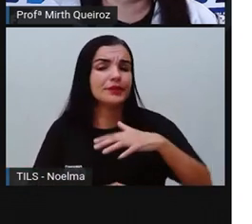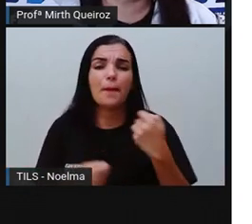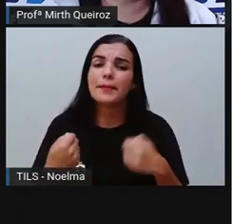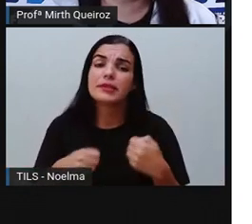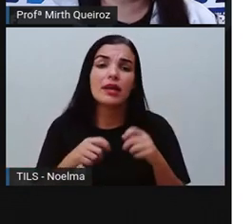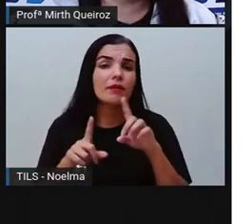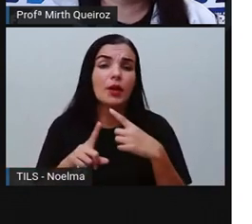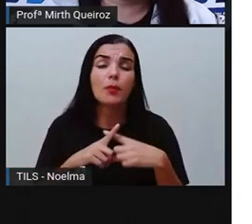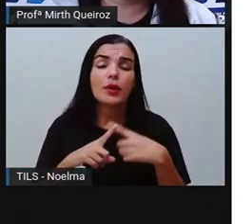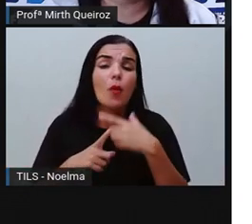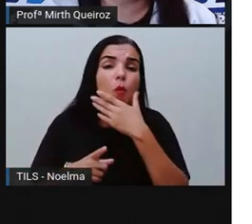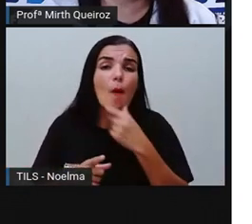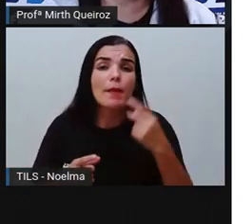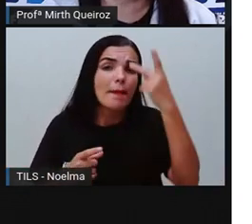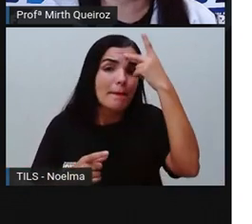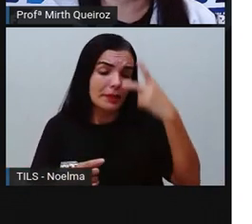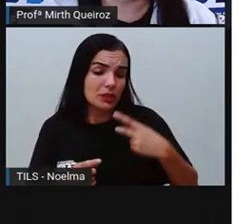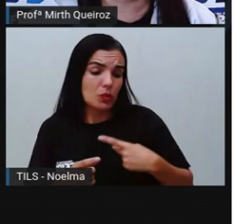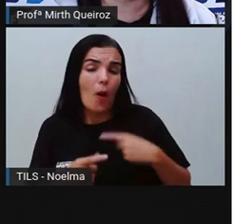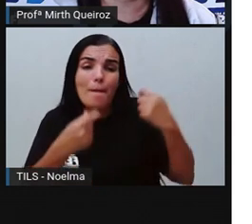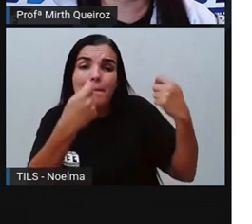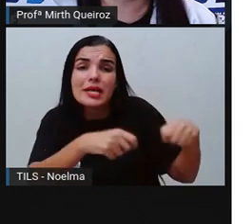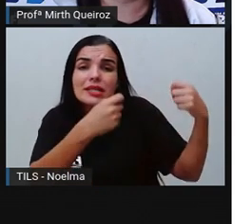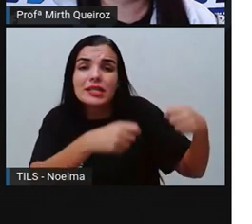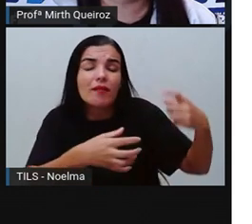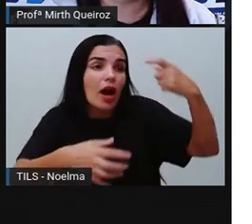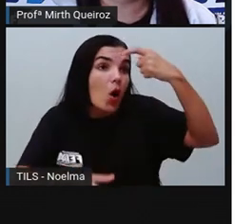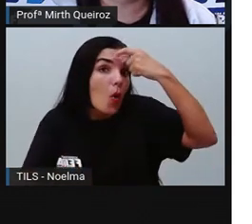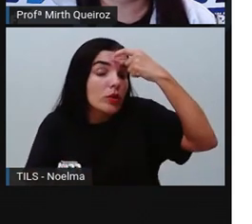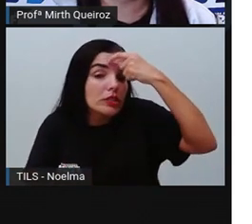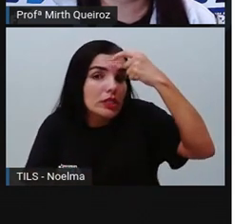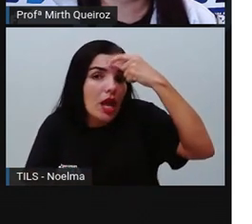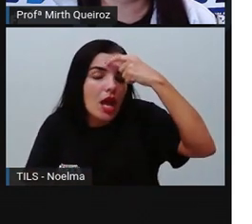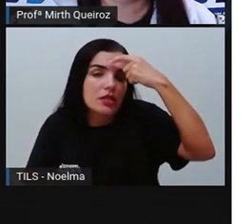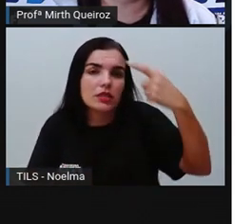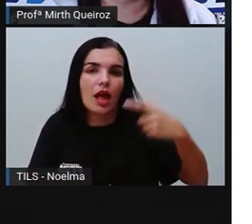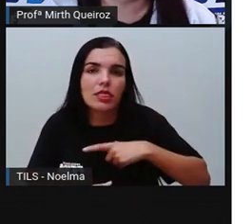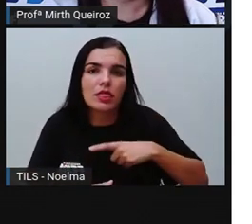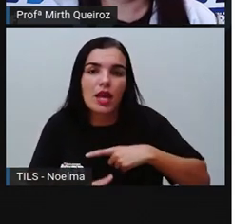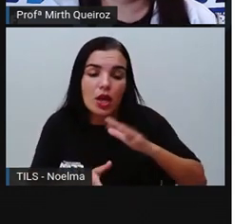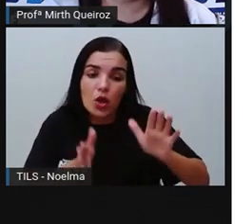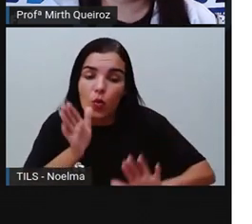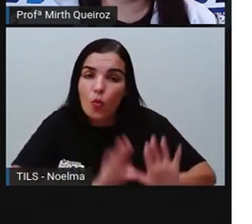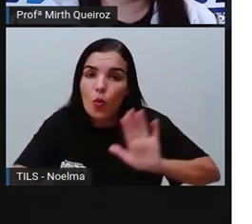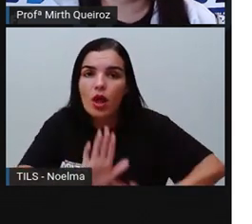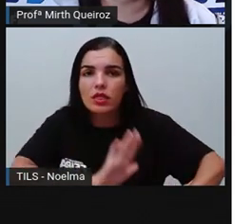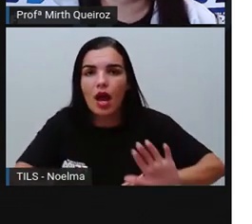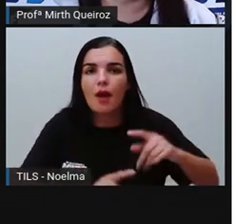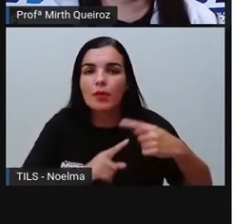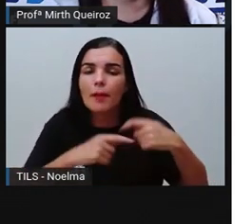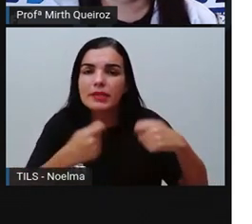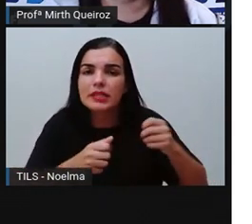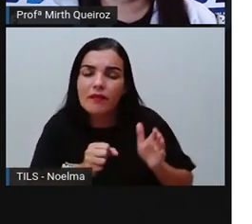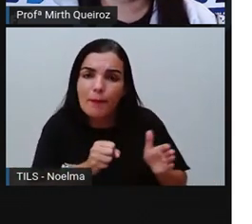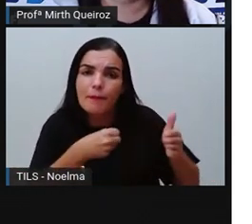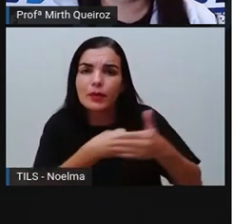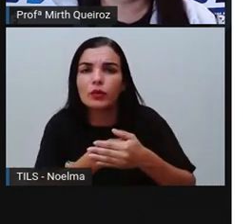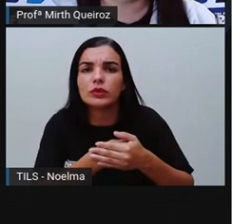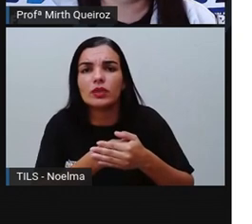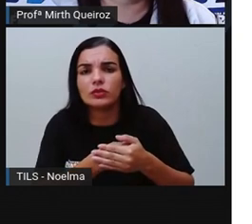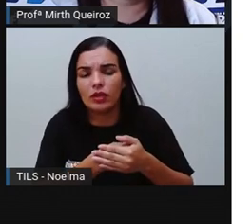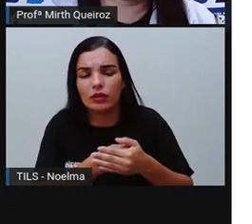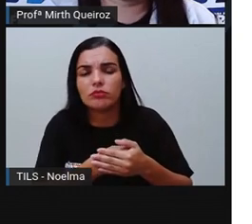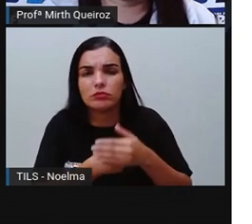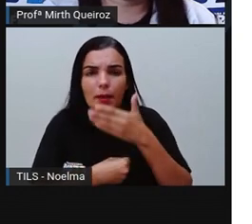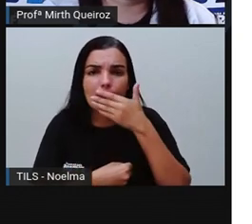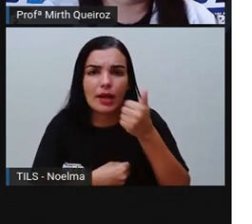consciência o suficiente do quanto a gente depende aí do meio ambiente e protegê-lo, né? Da melhor forma